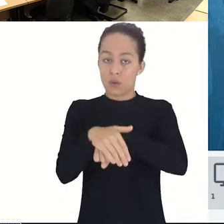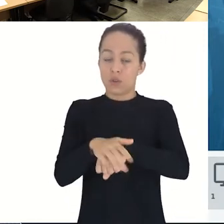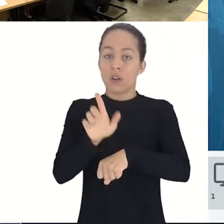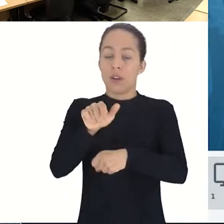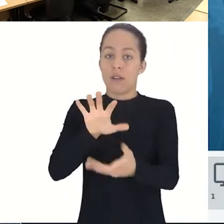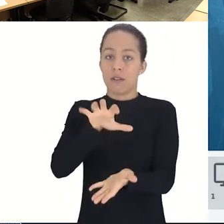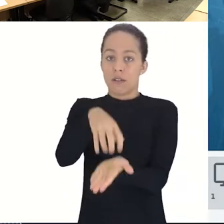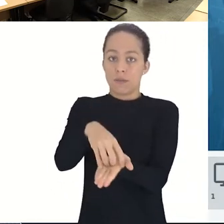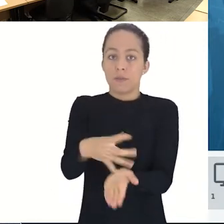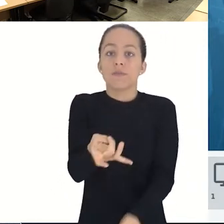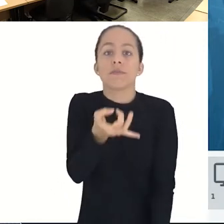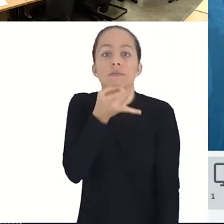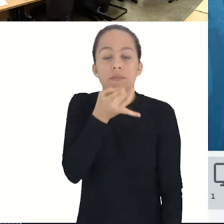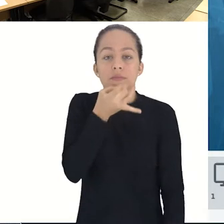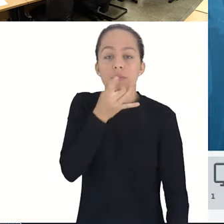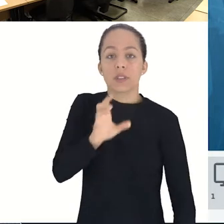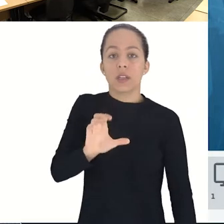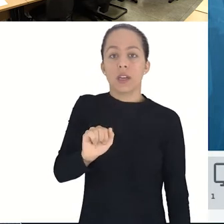Itapemirim.